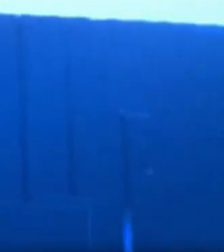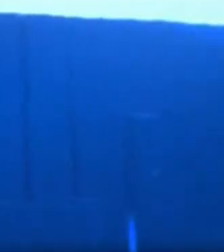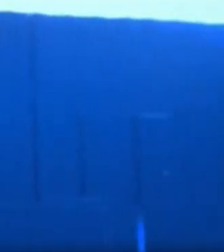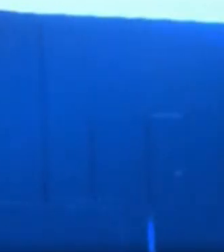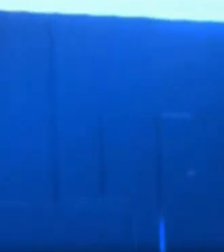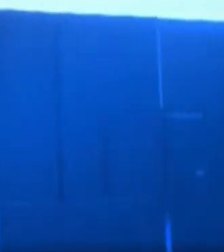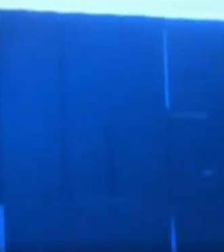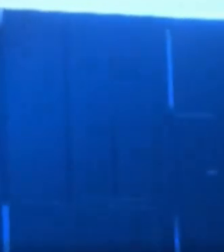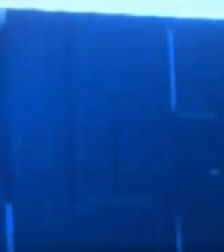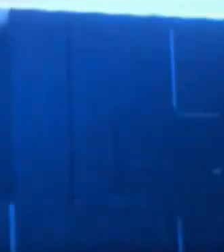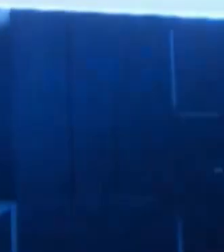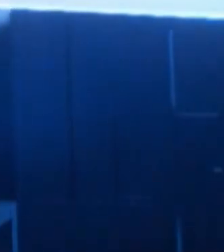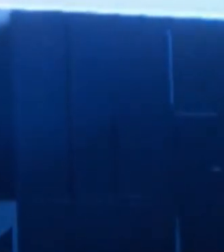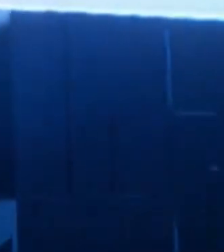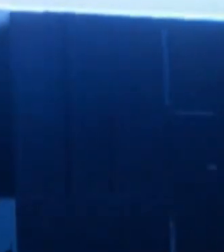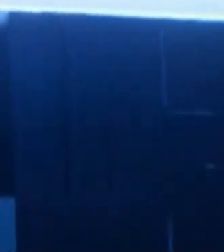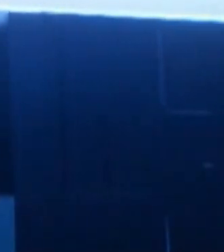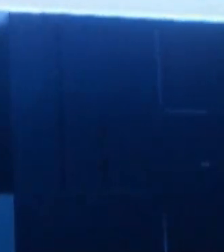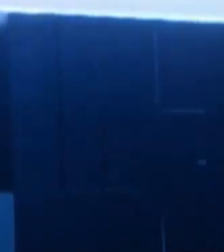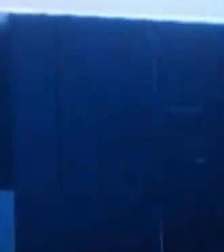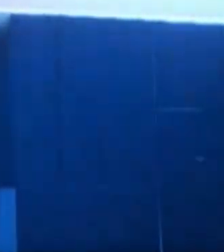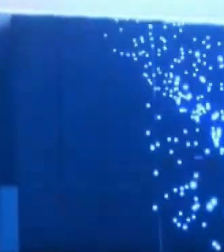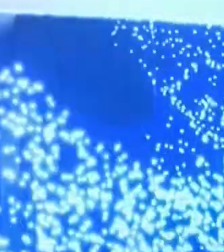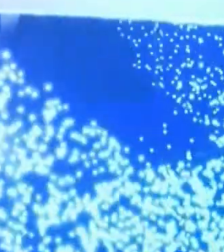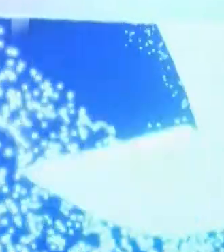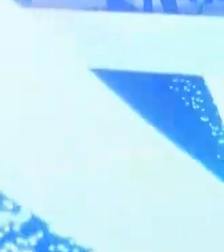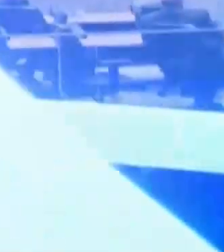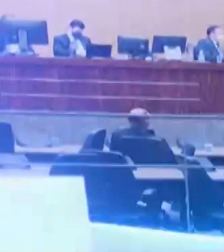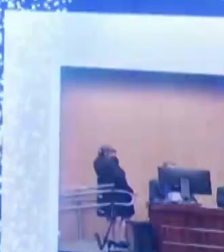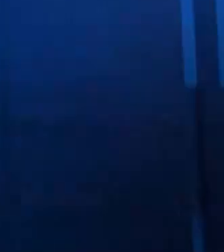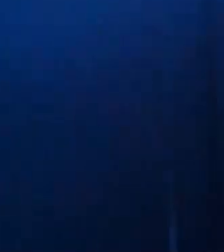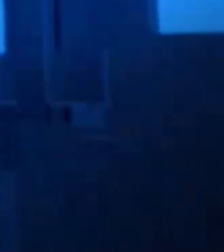tchau tchau